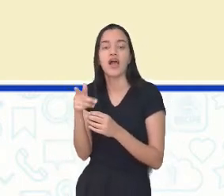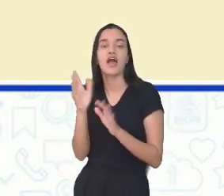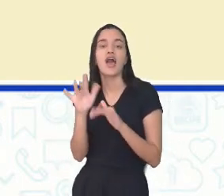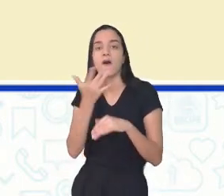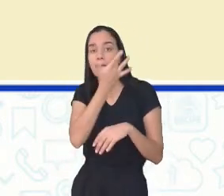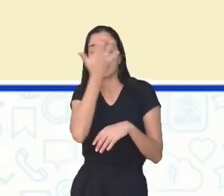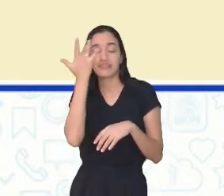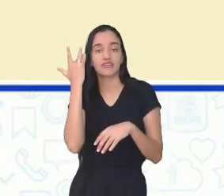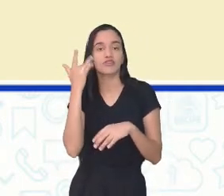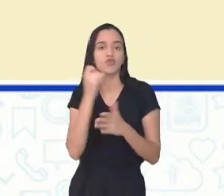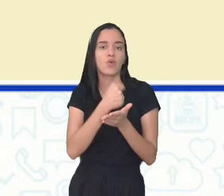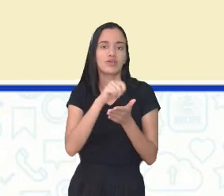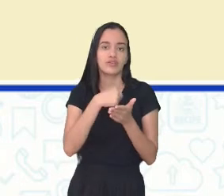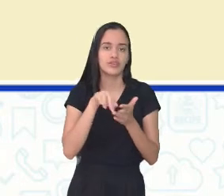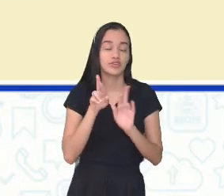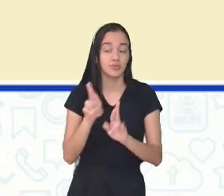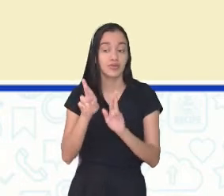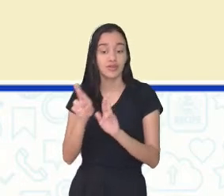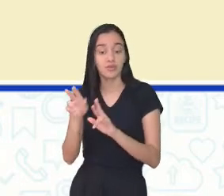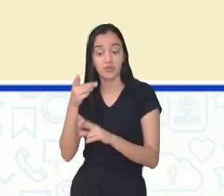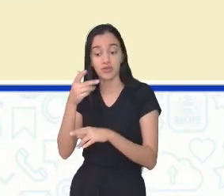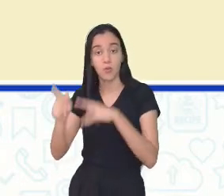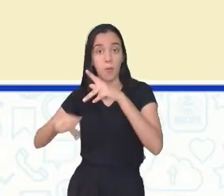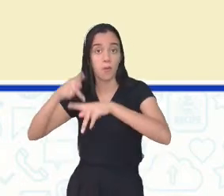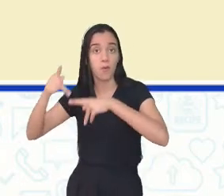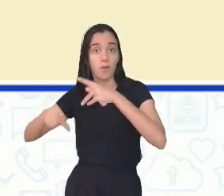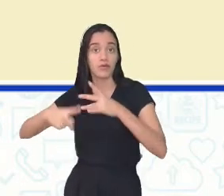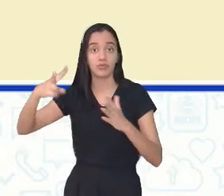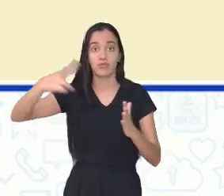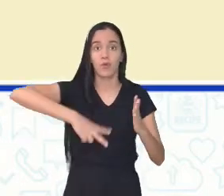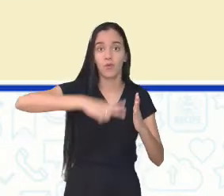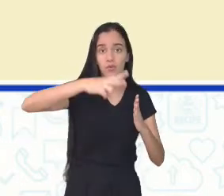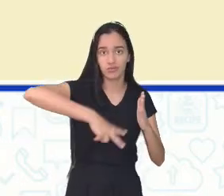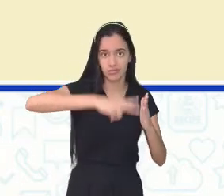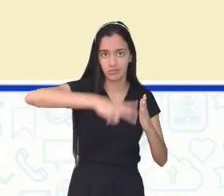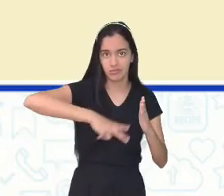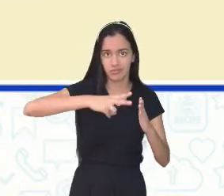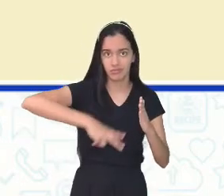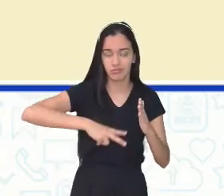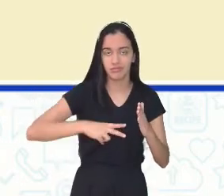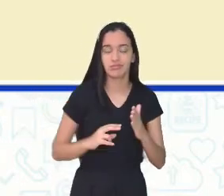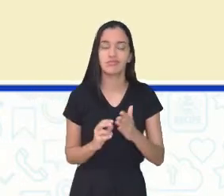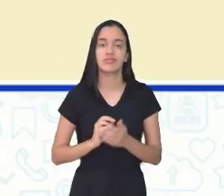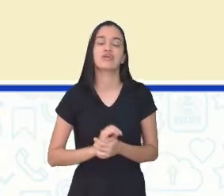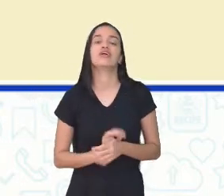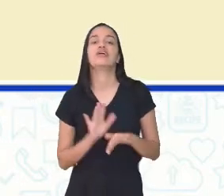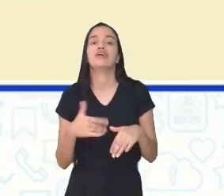que esse leitor a leia. Então, do leitor